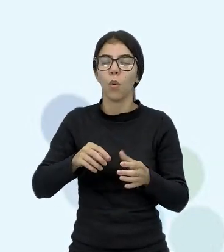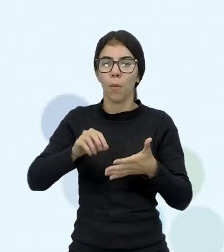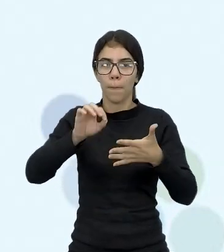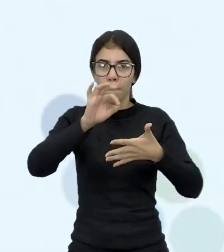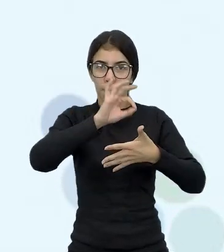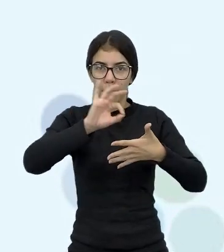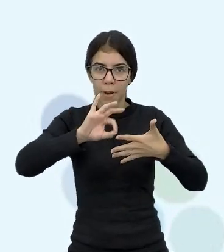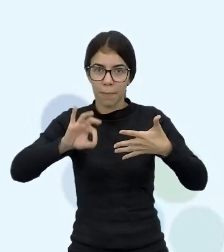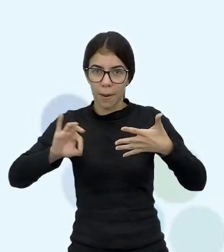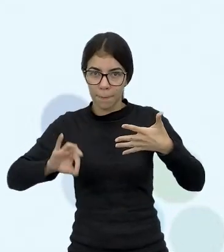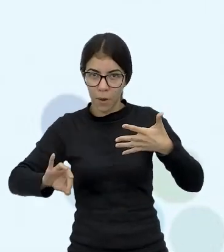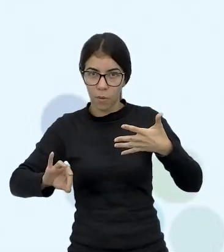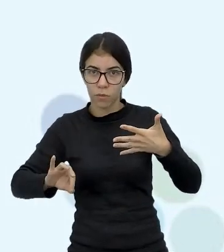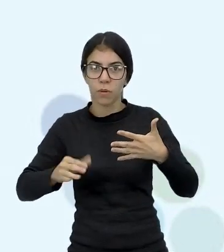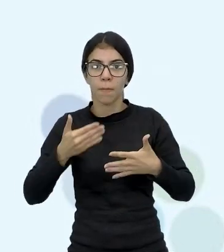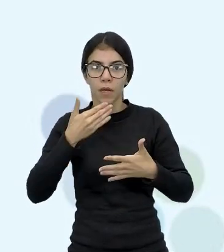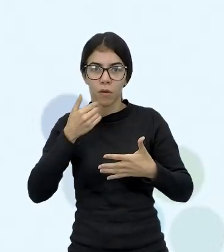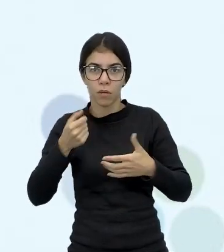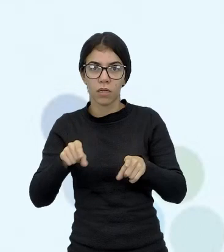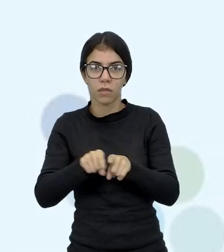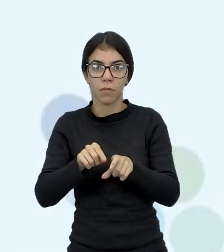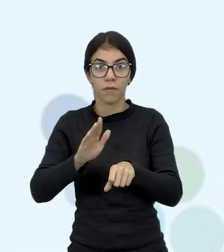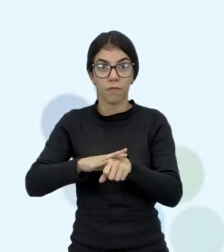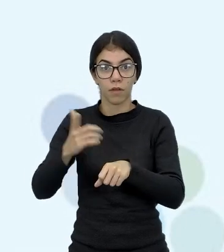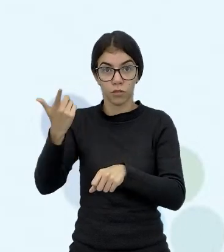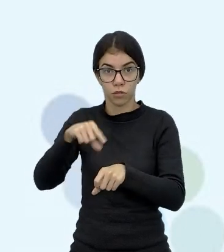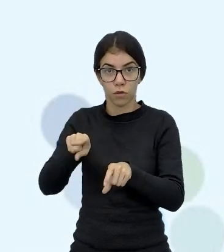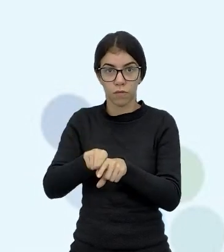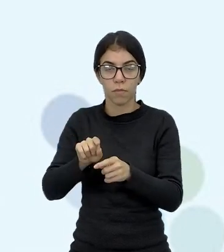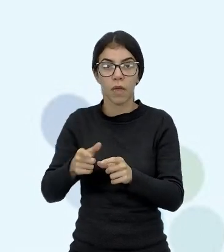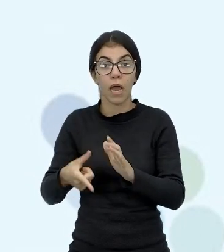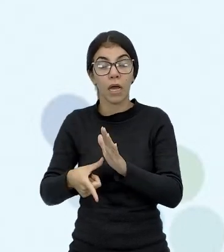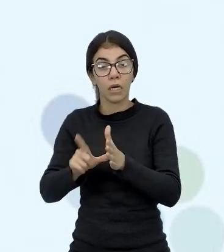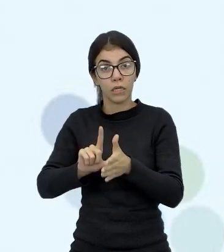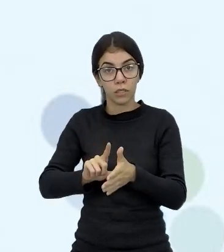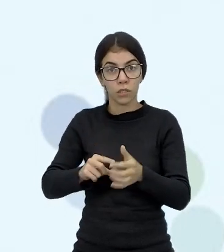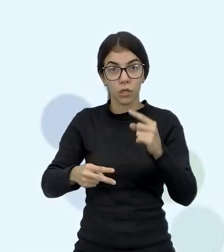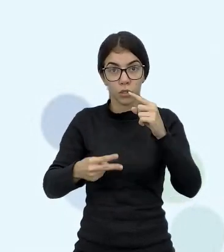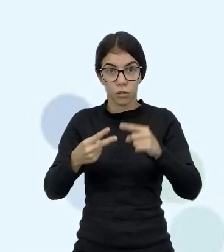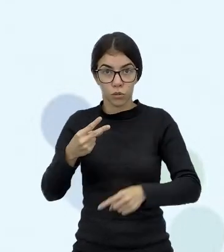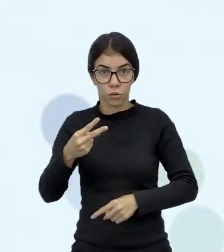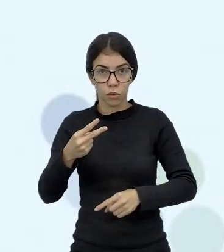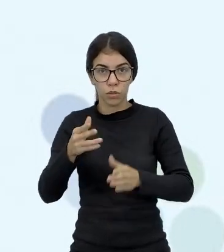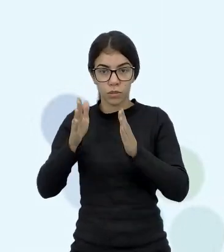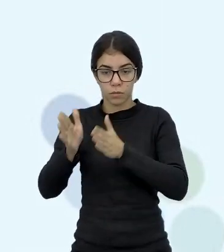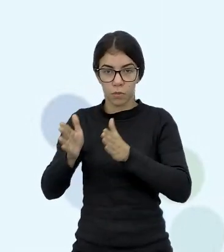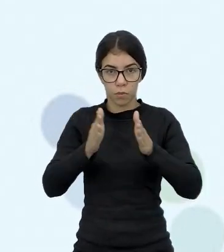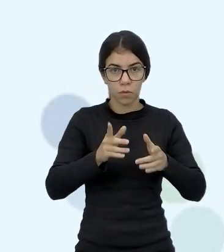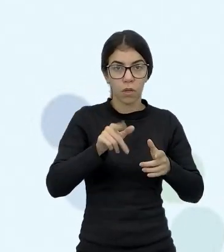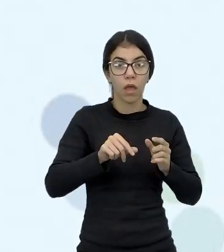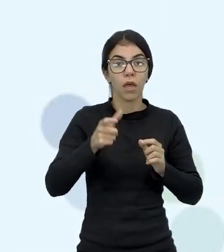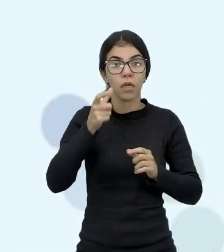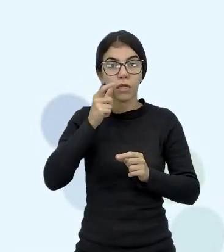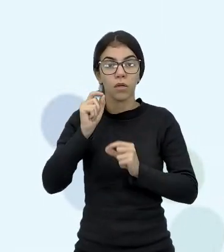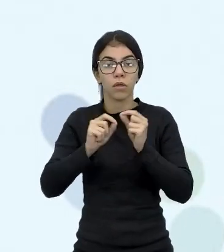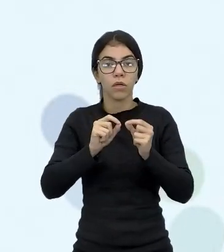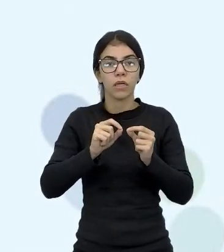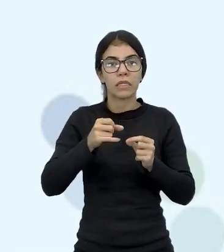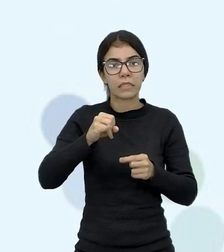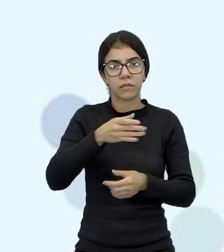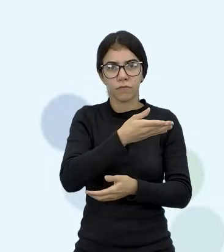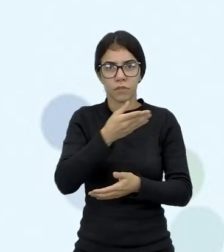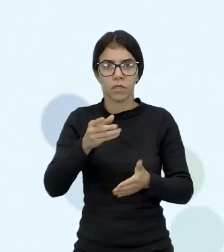Perceba que tem dois pontos aí, né? Mas antes de passar para esses dois pontos, sabe o eu acho que seria bem interessante? Se vocês criassem um